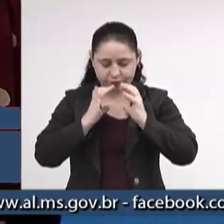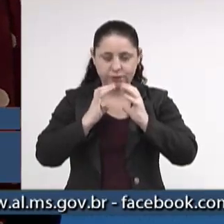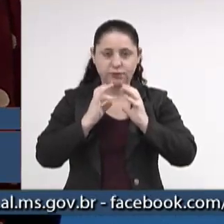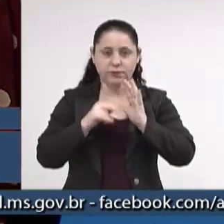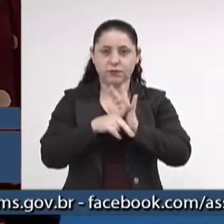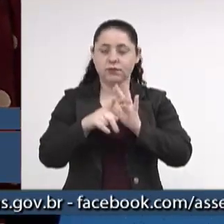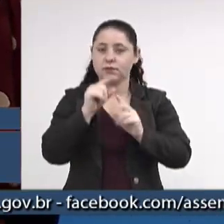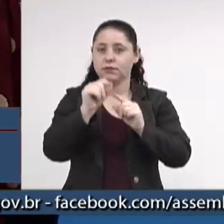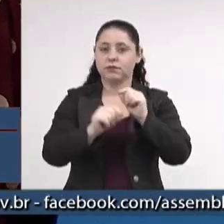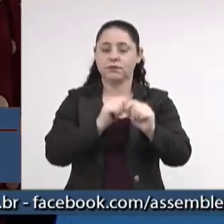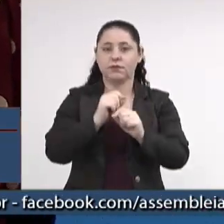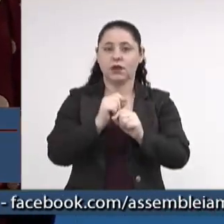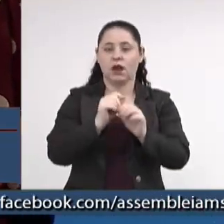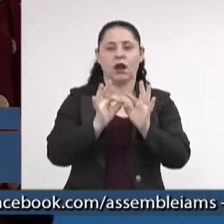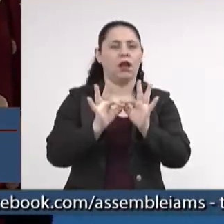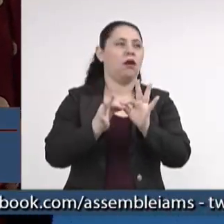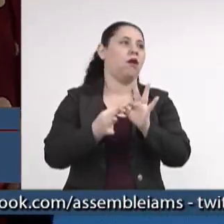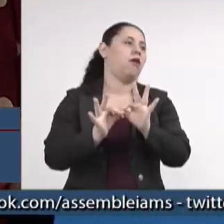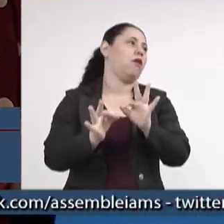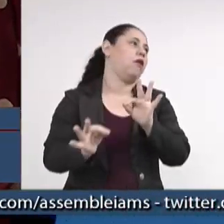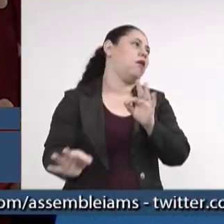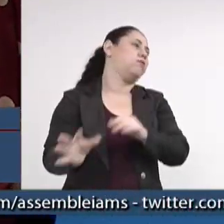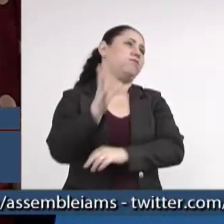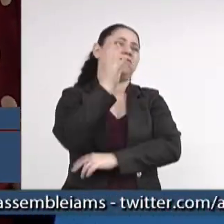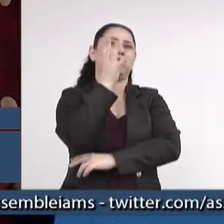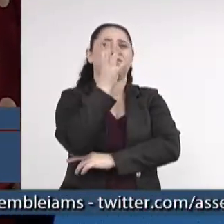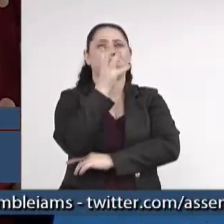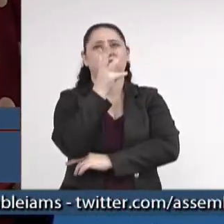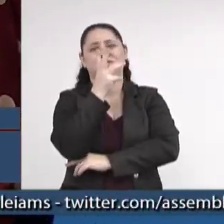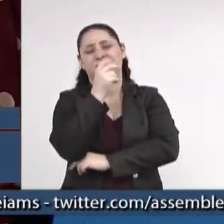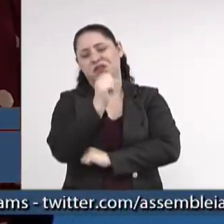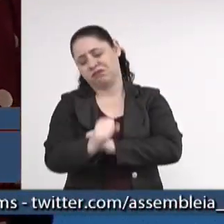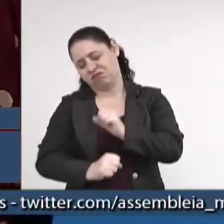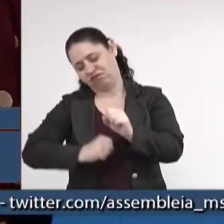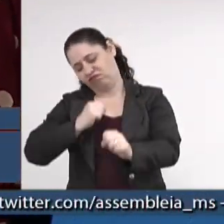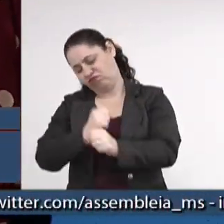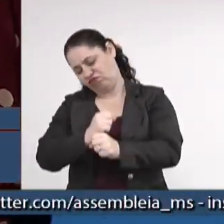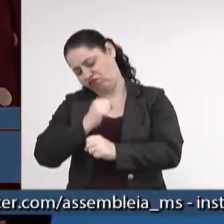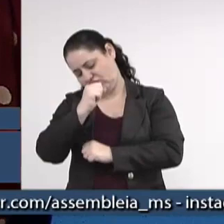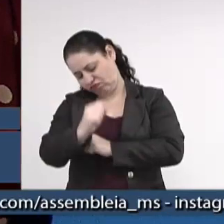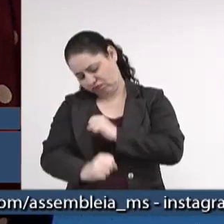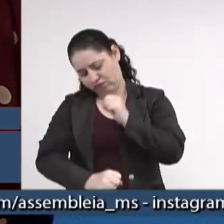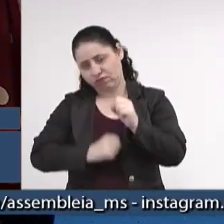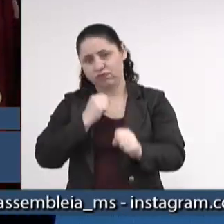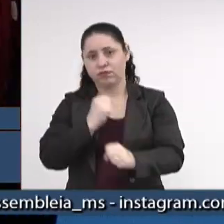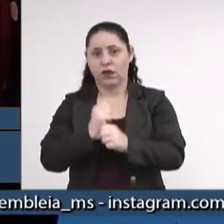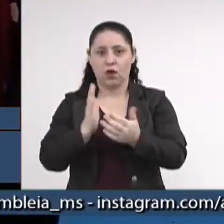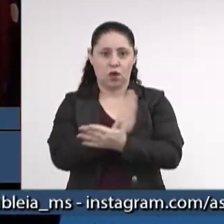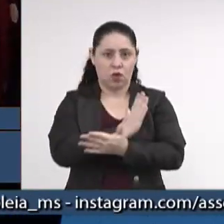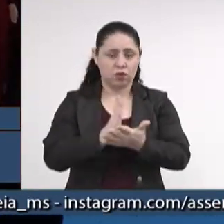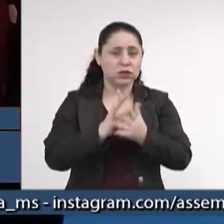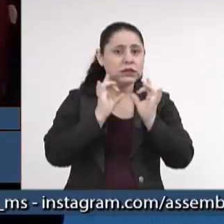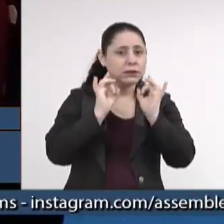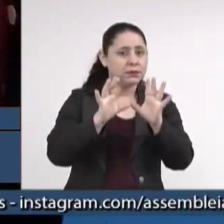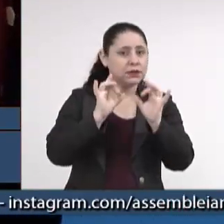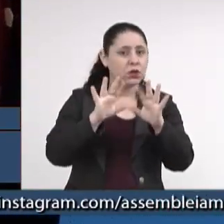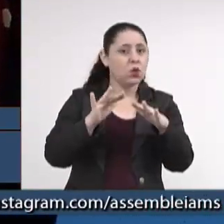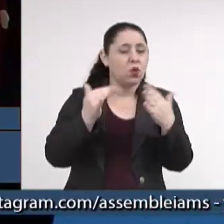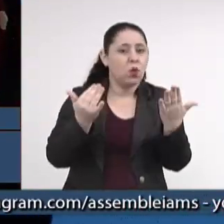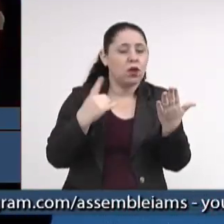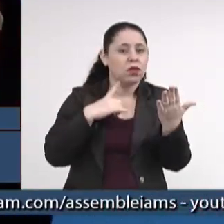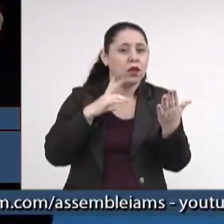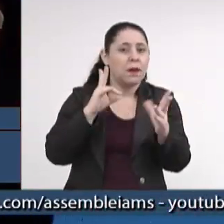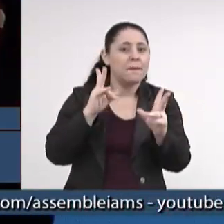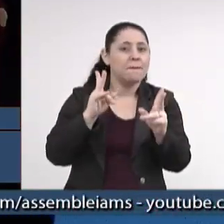espectro autista são longos, demorando anos em certos casos, especialmente quando se